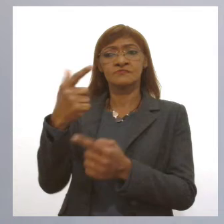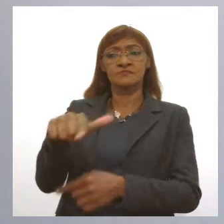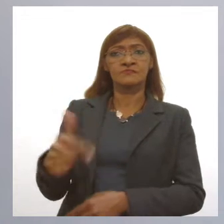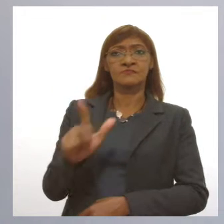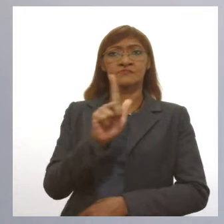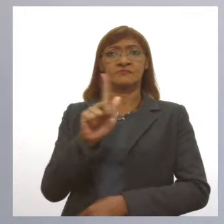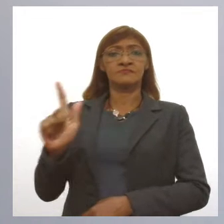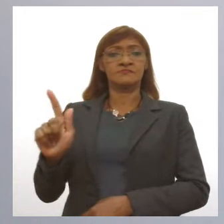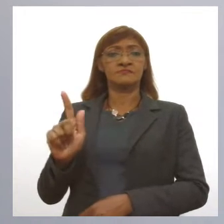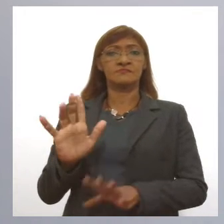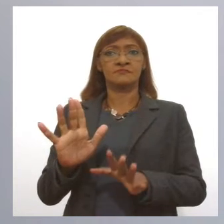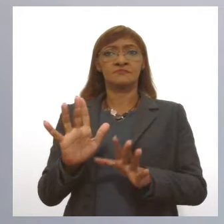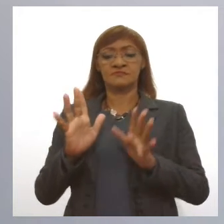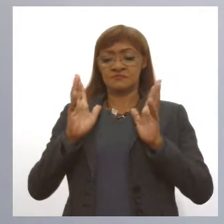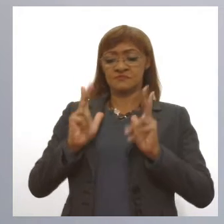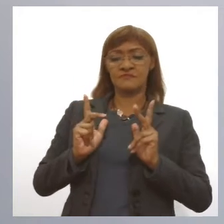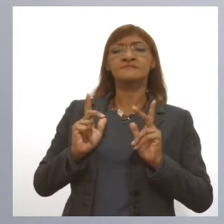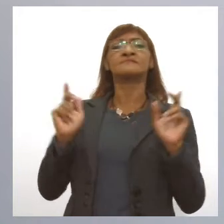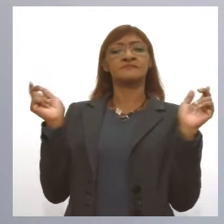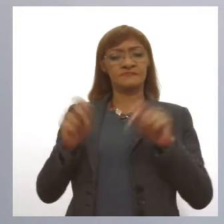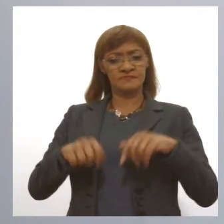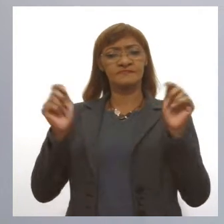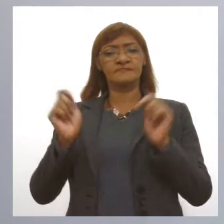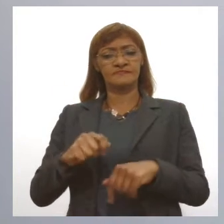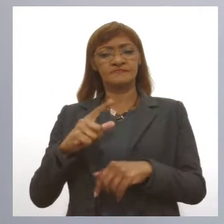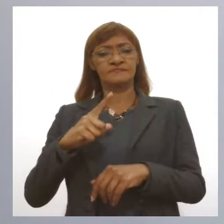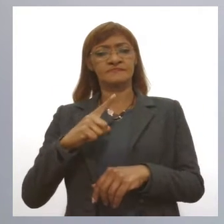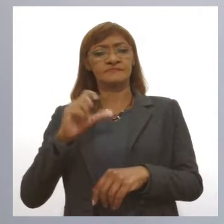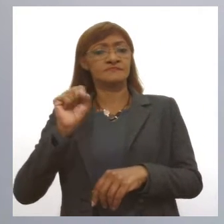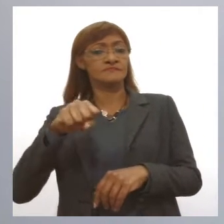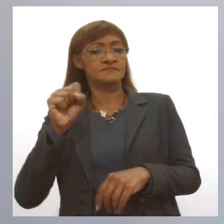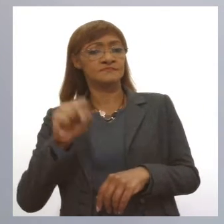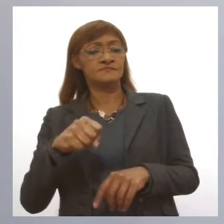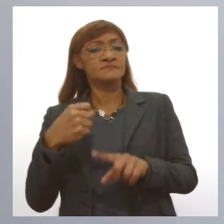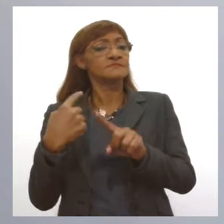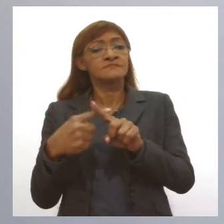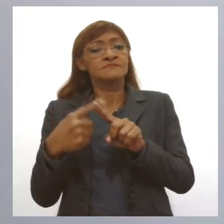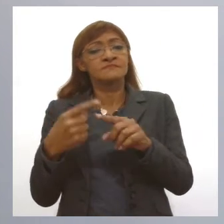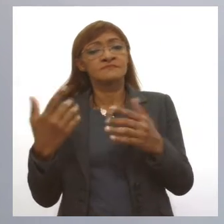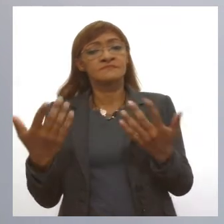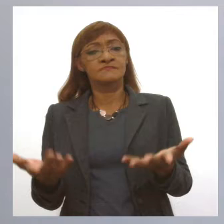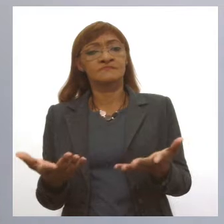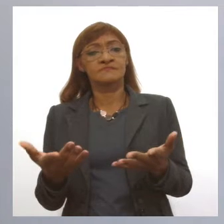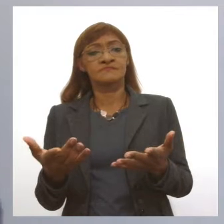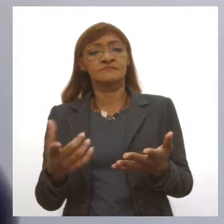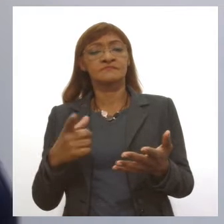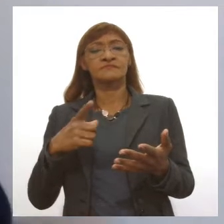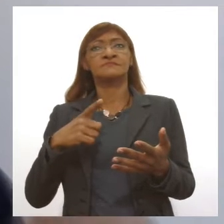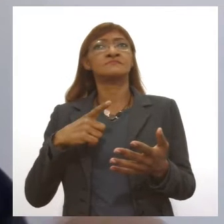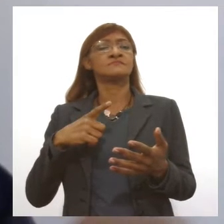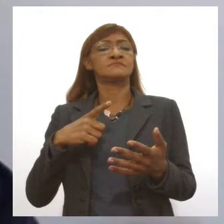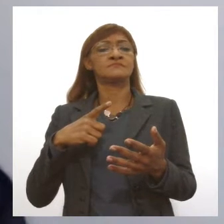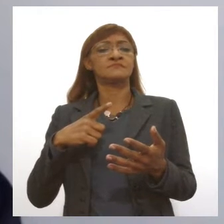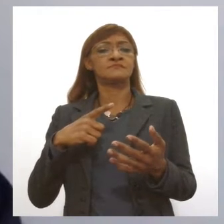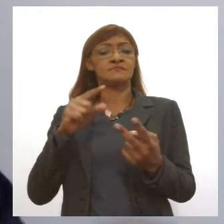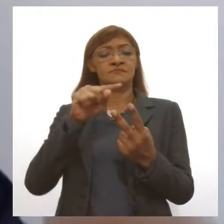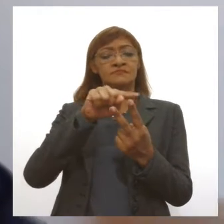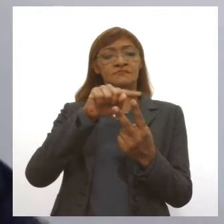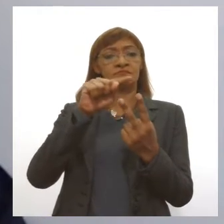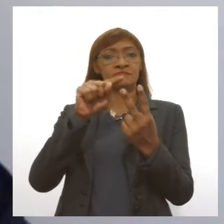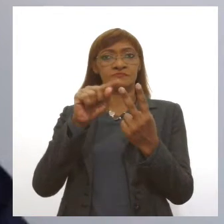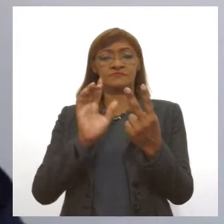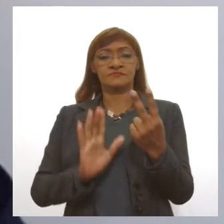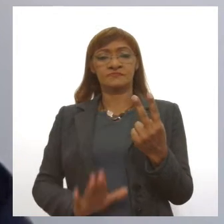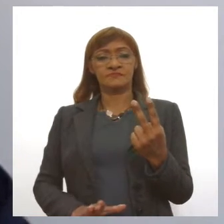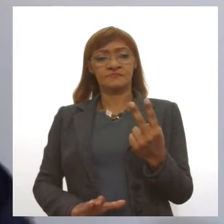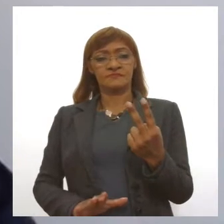ela não tem imunidade, ela pode ter imunidade, porque a imunidade é composta por dois componentes,